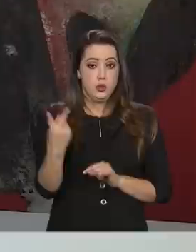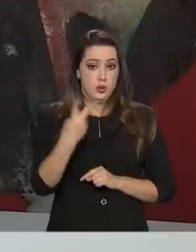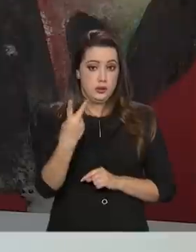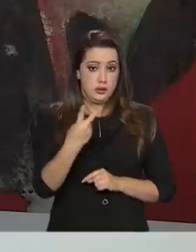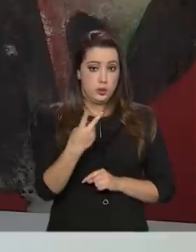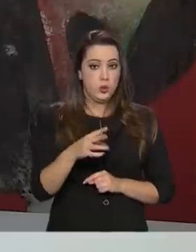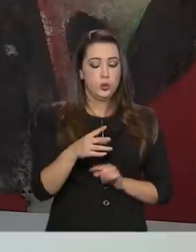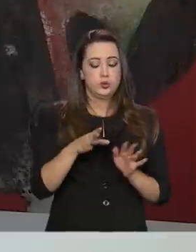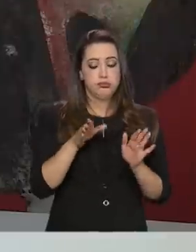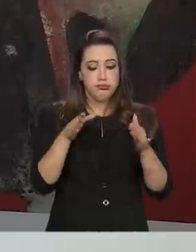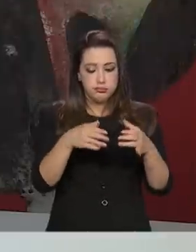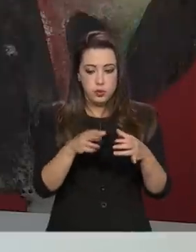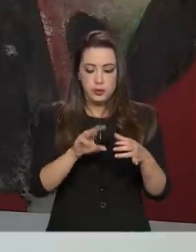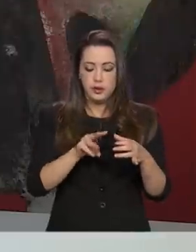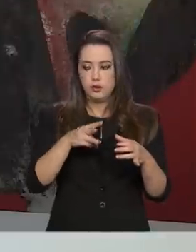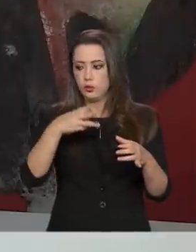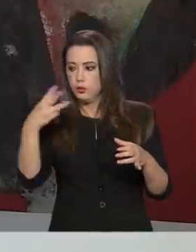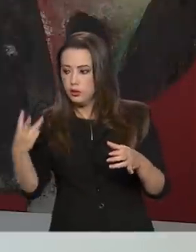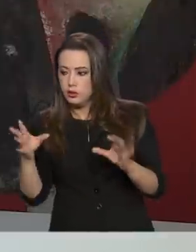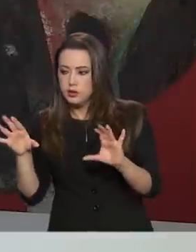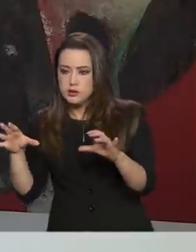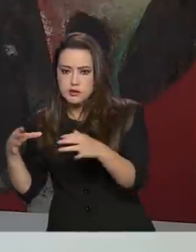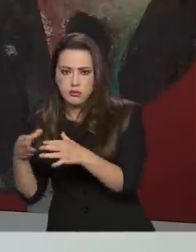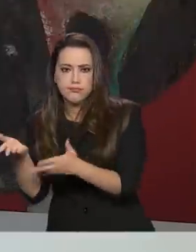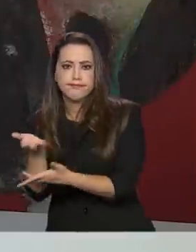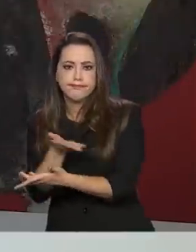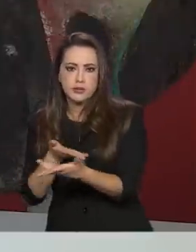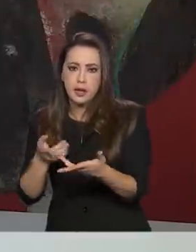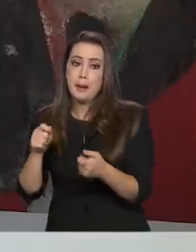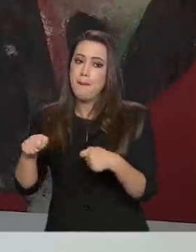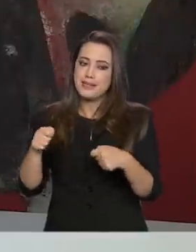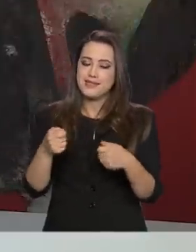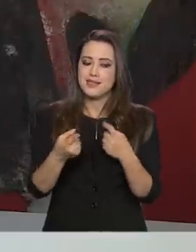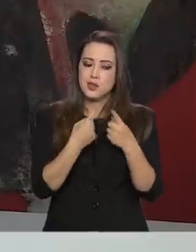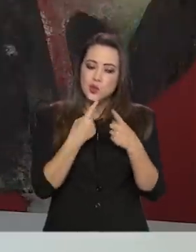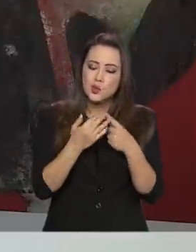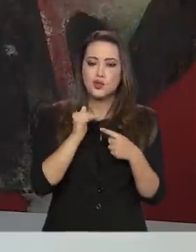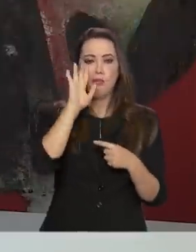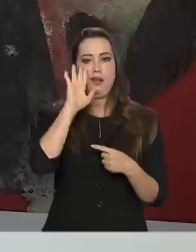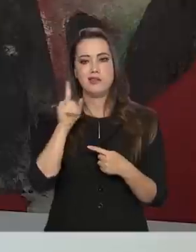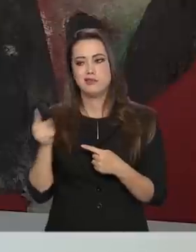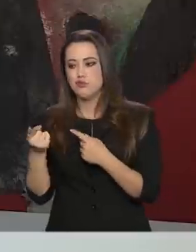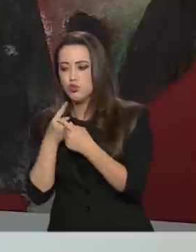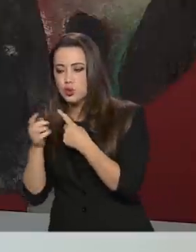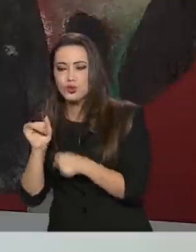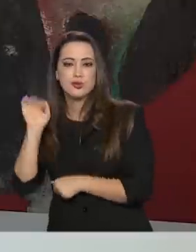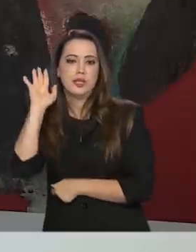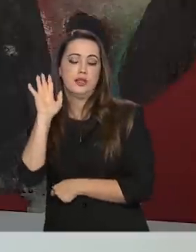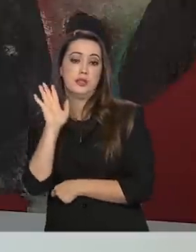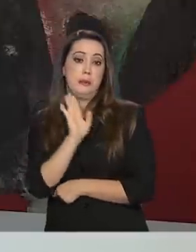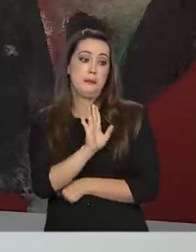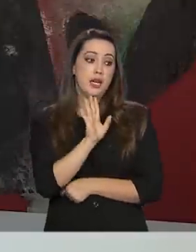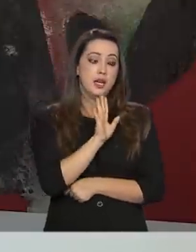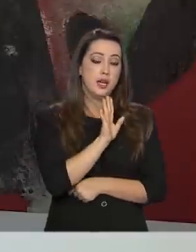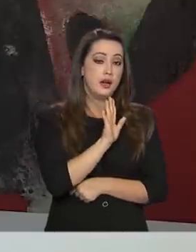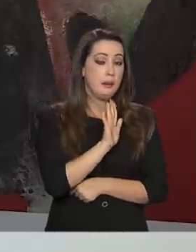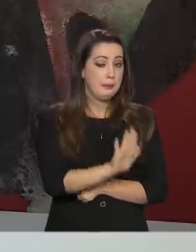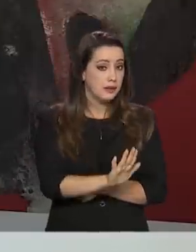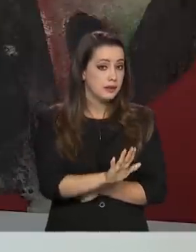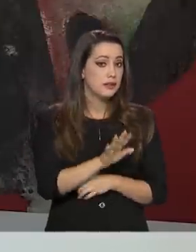passo 3, e requer um pouco mais de negociação. Mas o Congresso, ele vem mostrando,